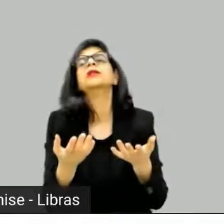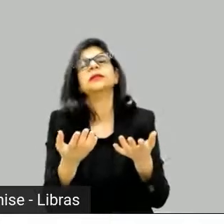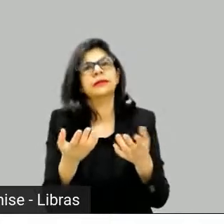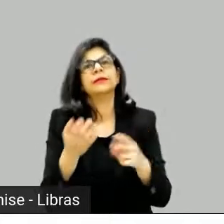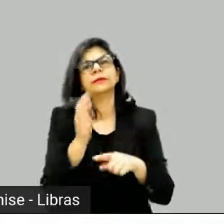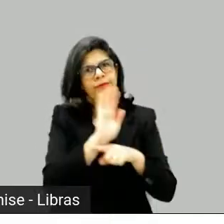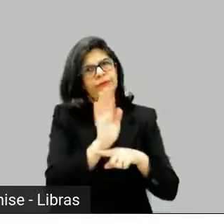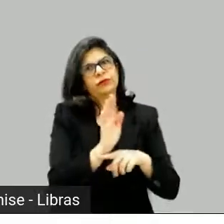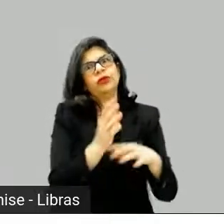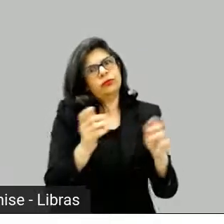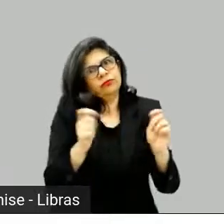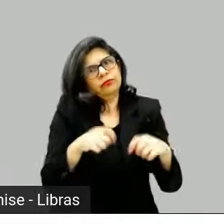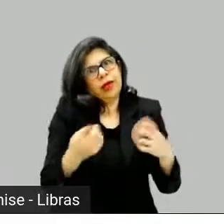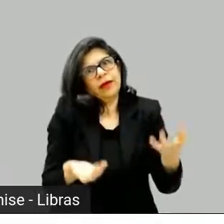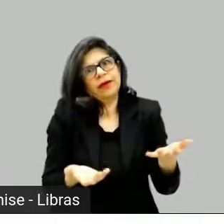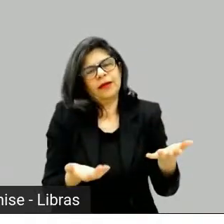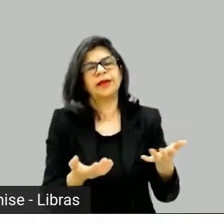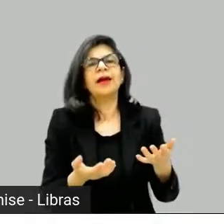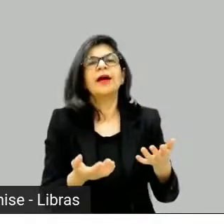está zelando pela